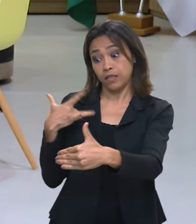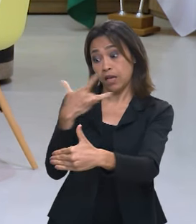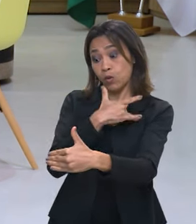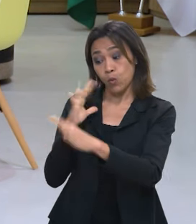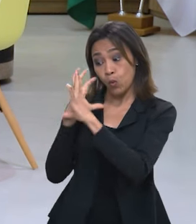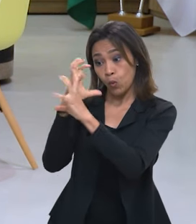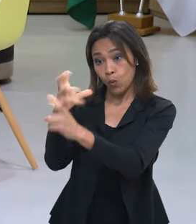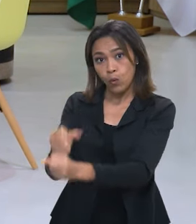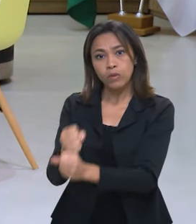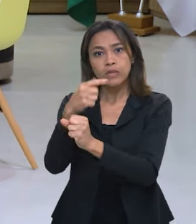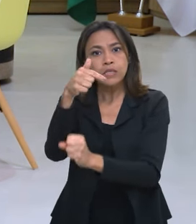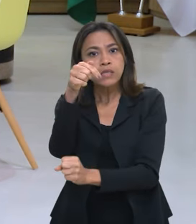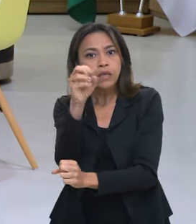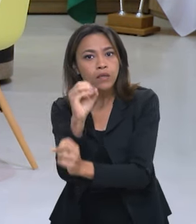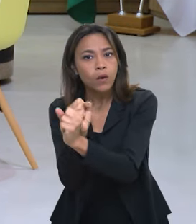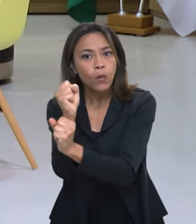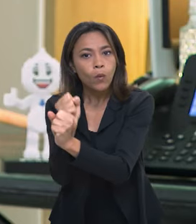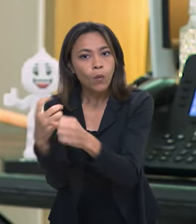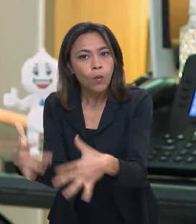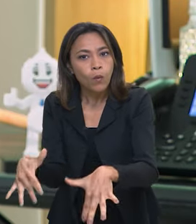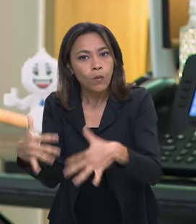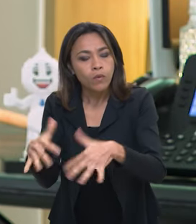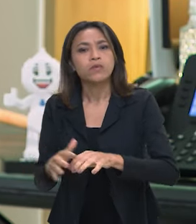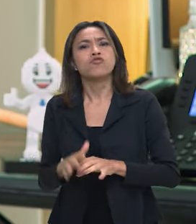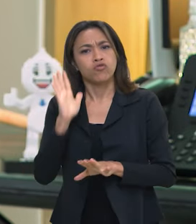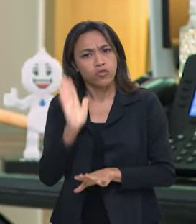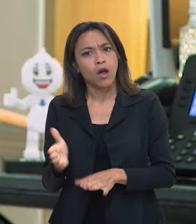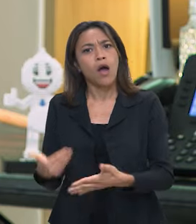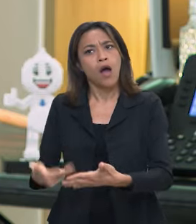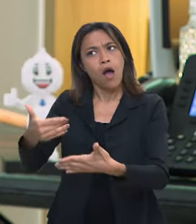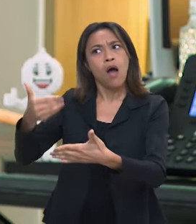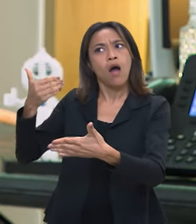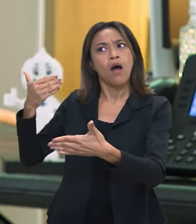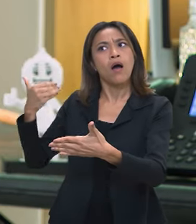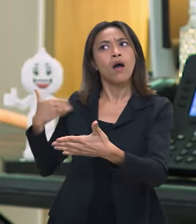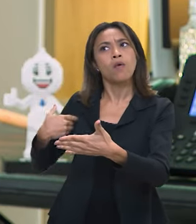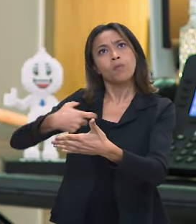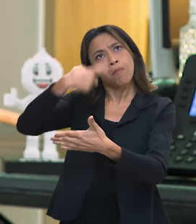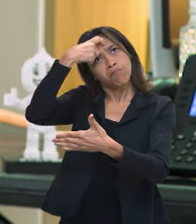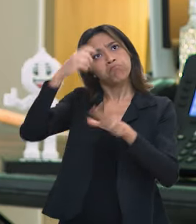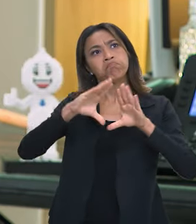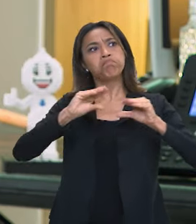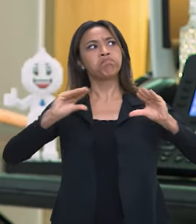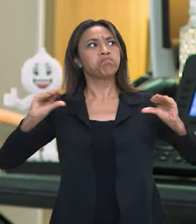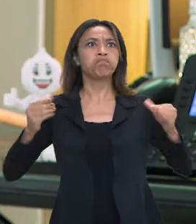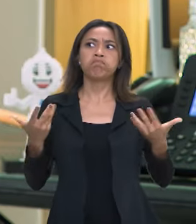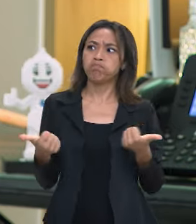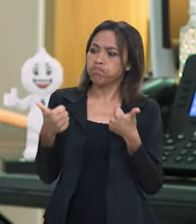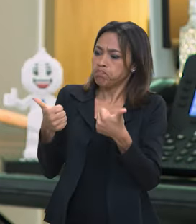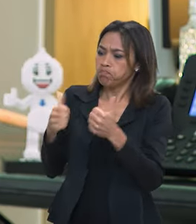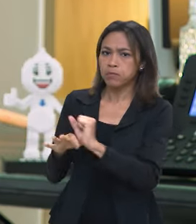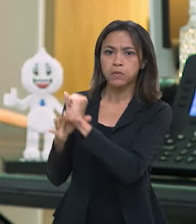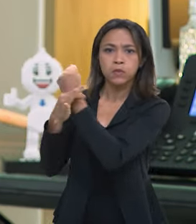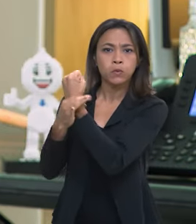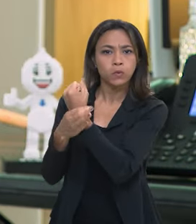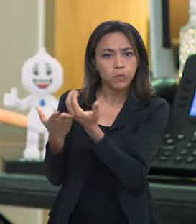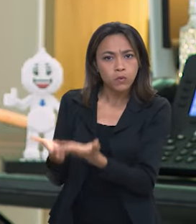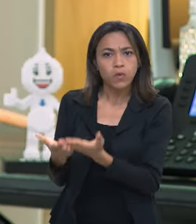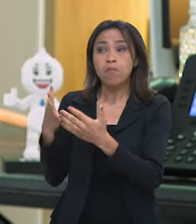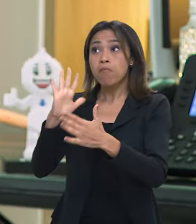Saúde completou 70 anos. Apesar de já ter uma maturidade institucional muito